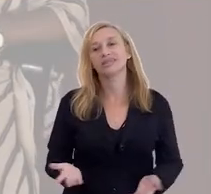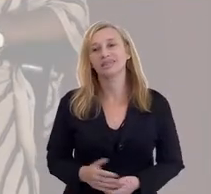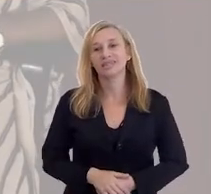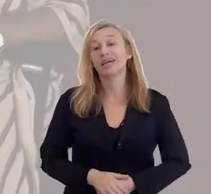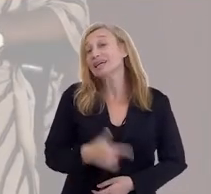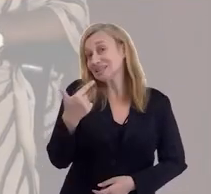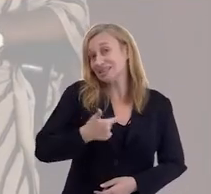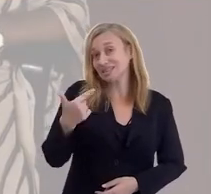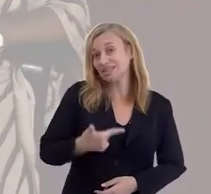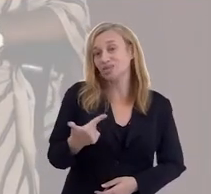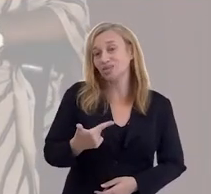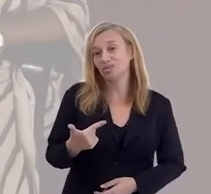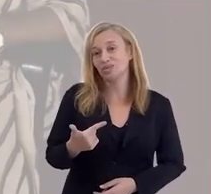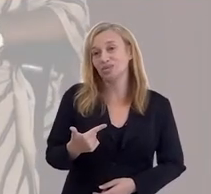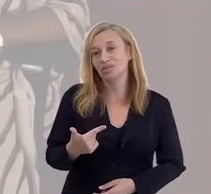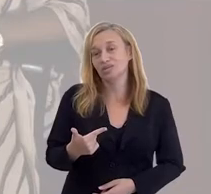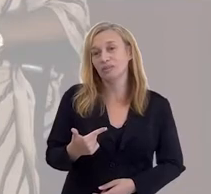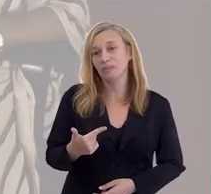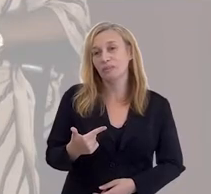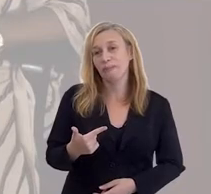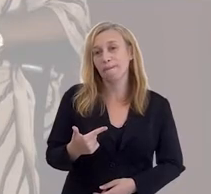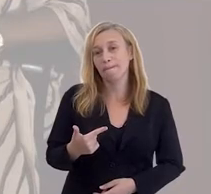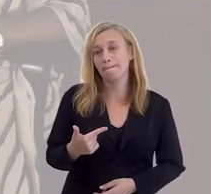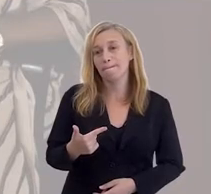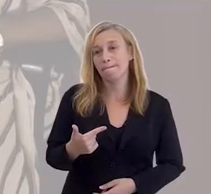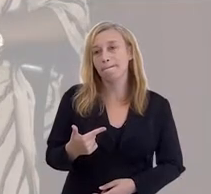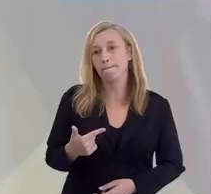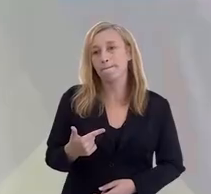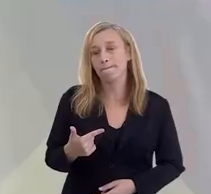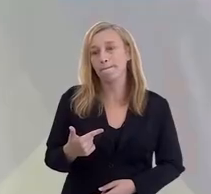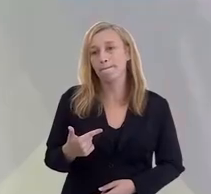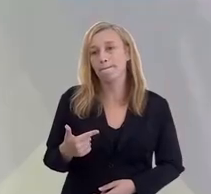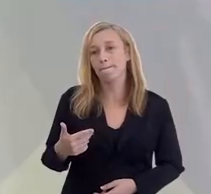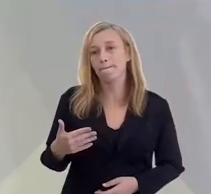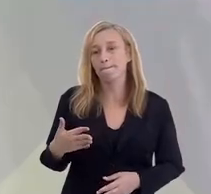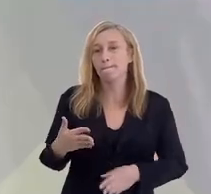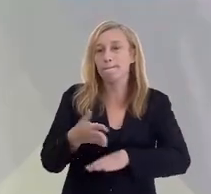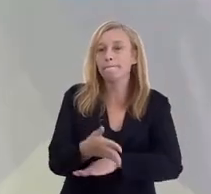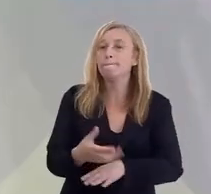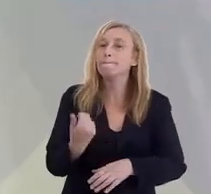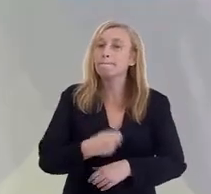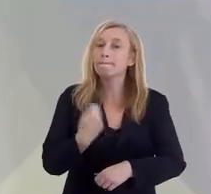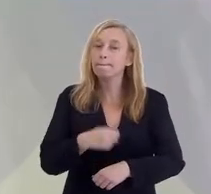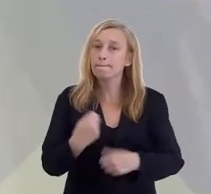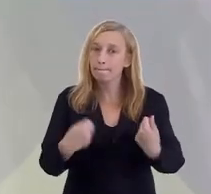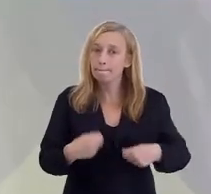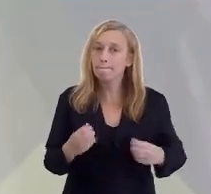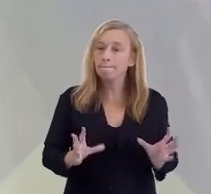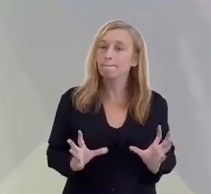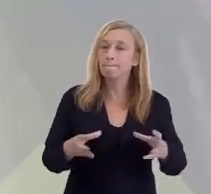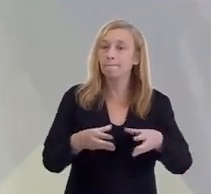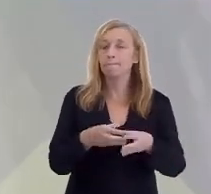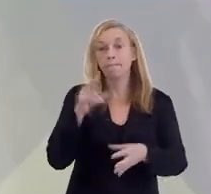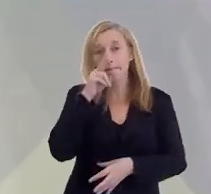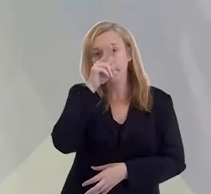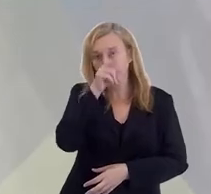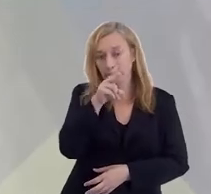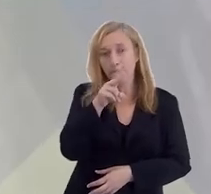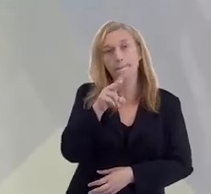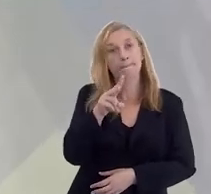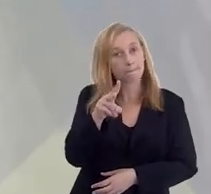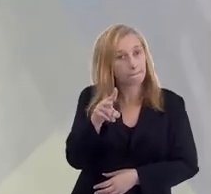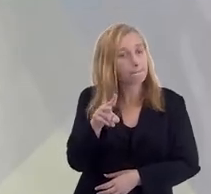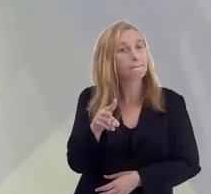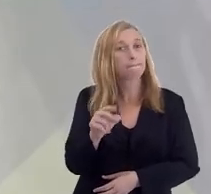E o segundo fator é que, para aparecer, precisa de um conjunto de forças, de fluidos, de